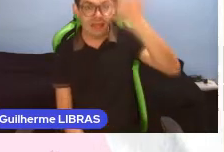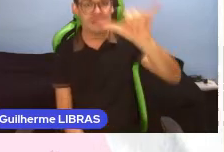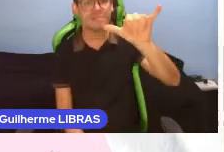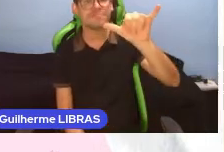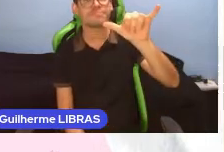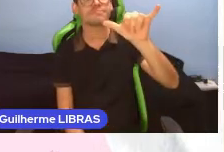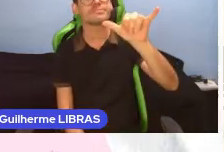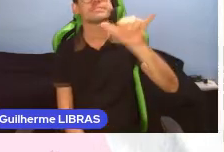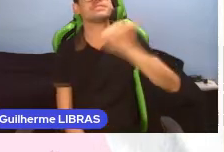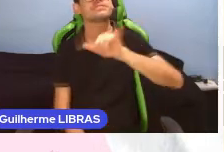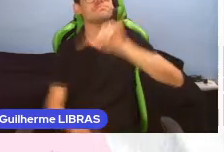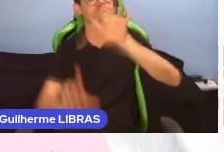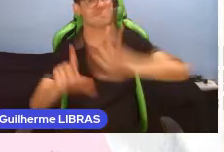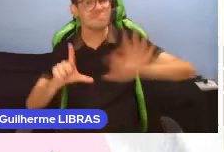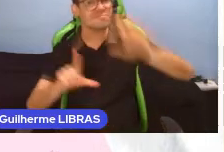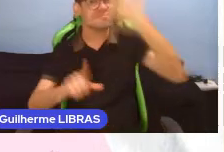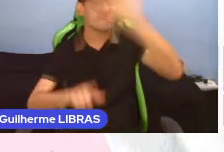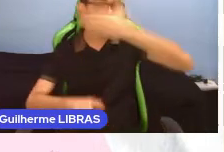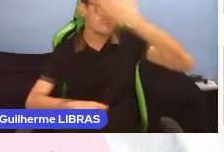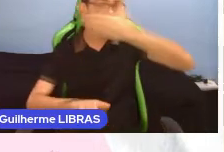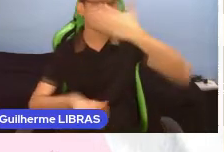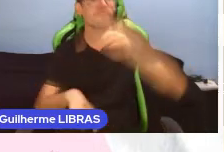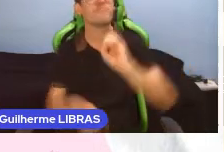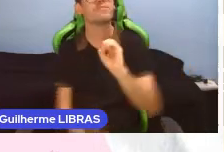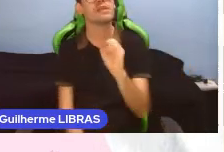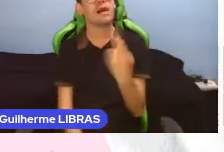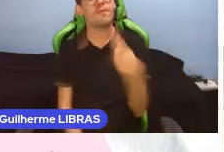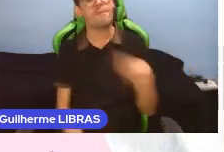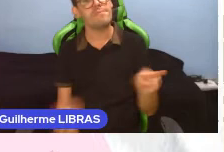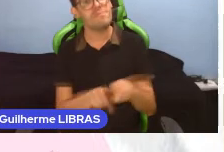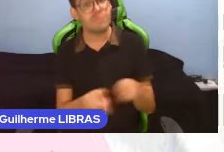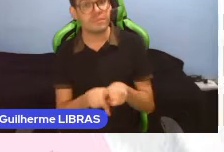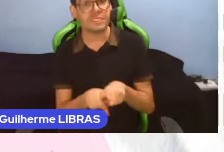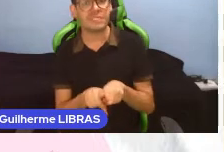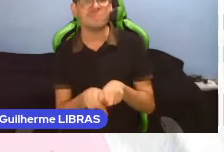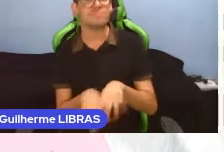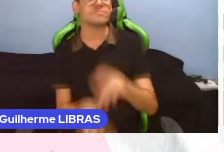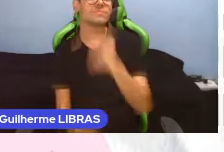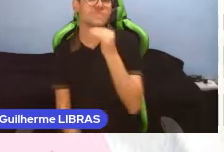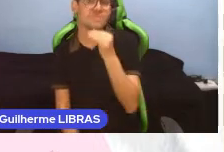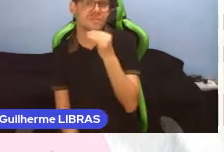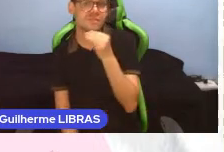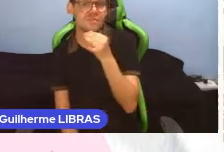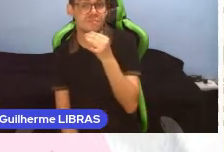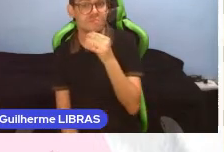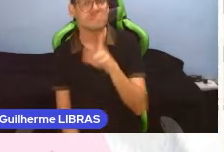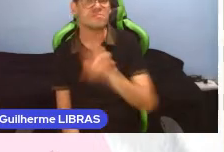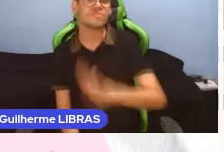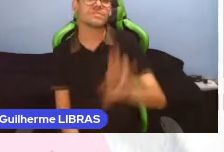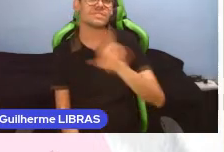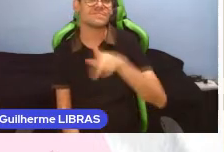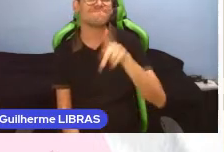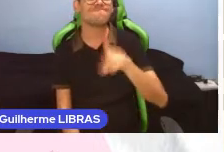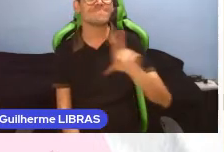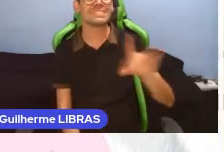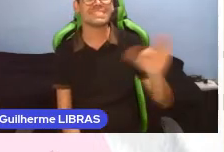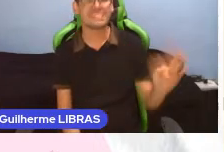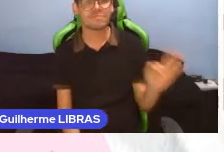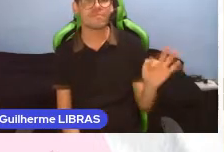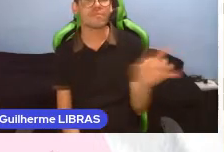Evitar documentos não legíveis por softwares, leitores de tela, como, por exemplo, PDFs não